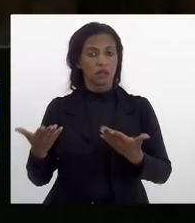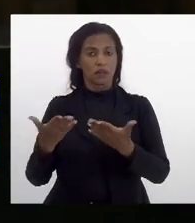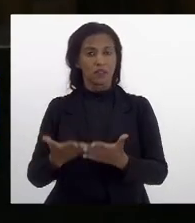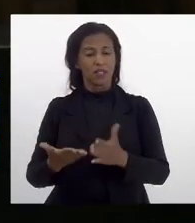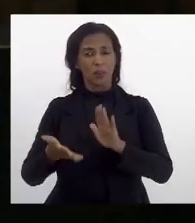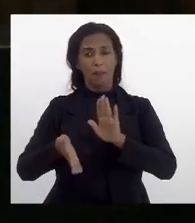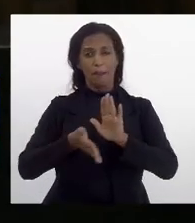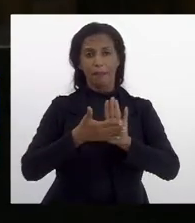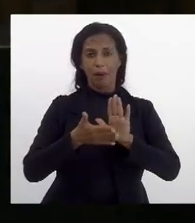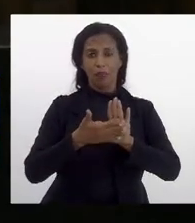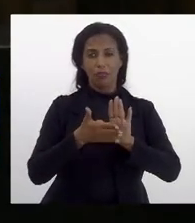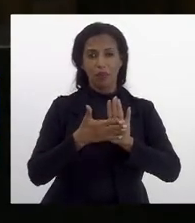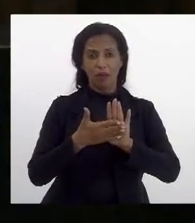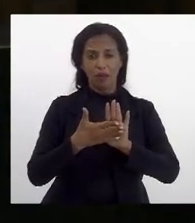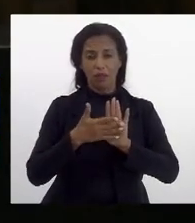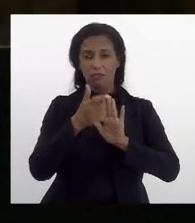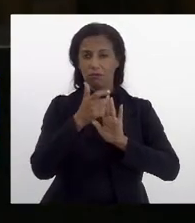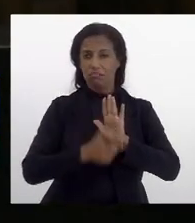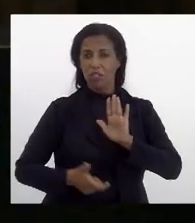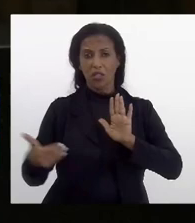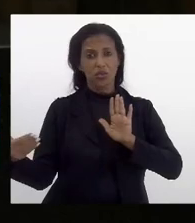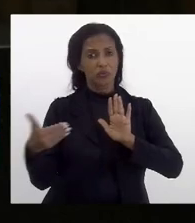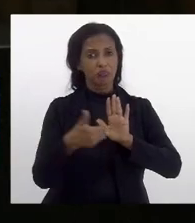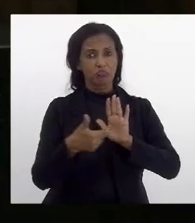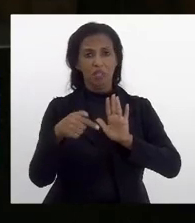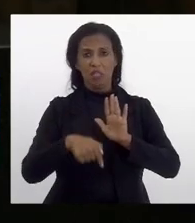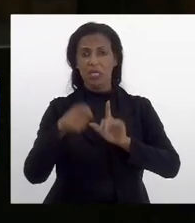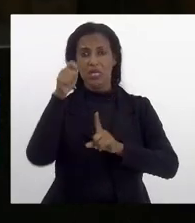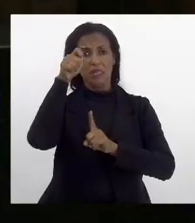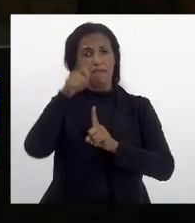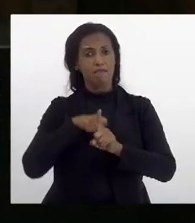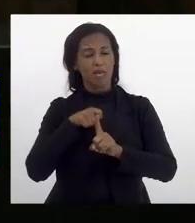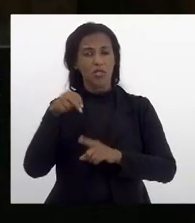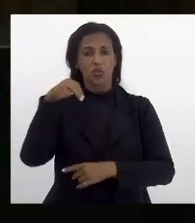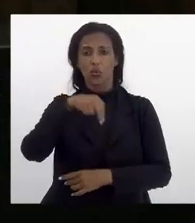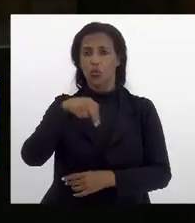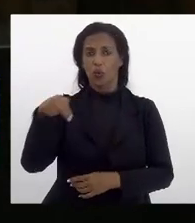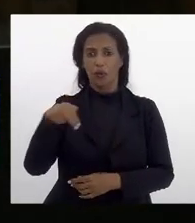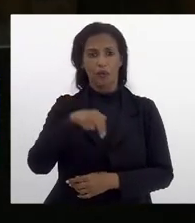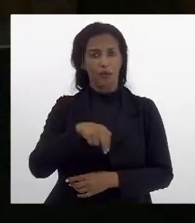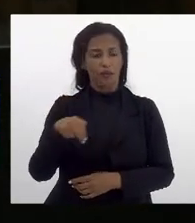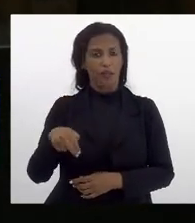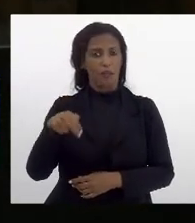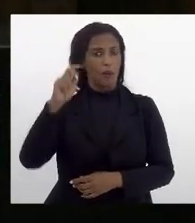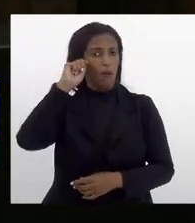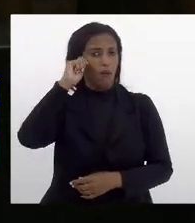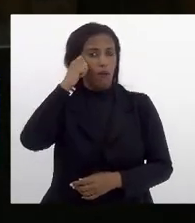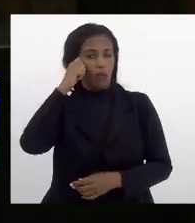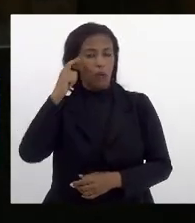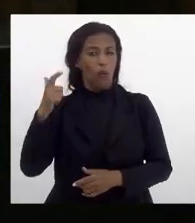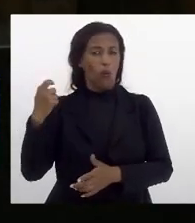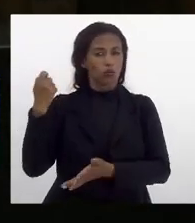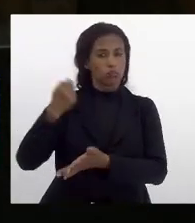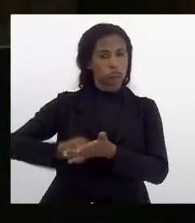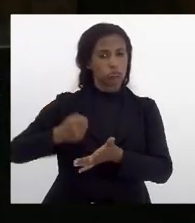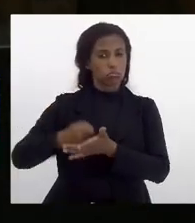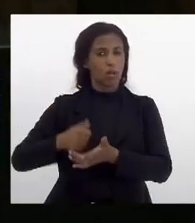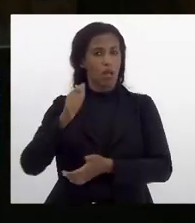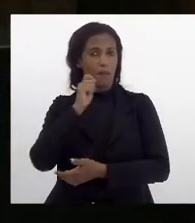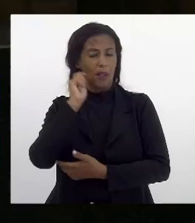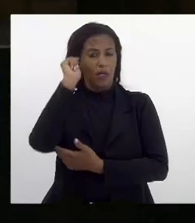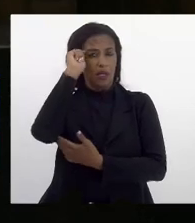pautados não só em especial esse mês o mês de novembro negro onde a luta das mulheres